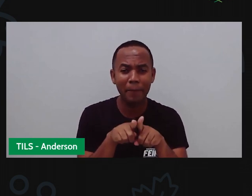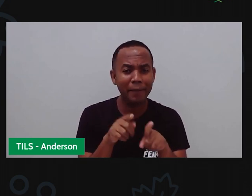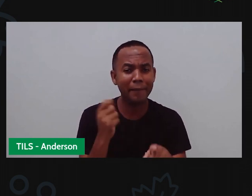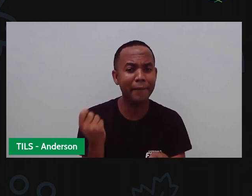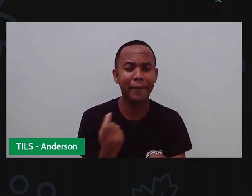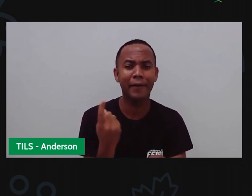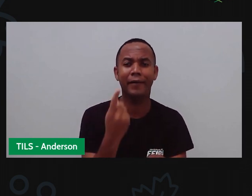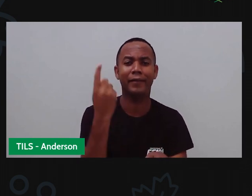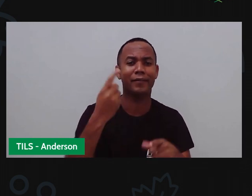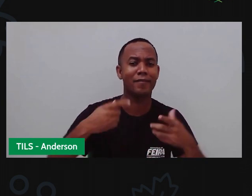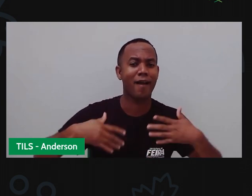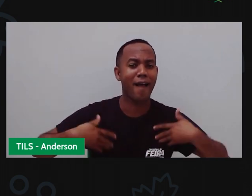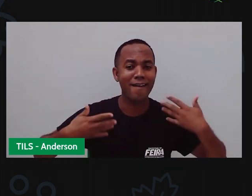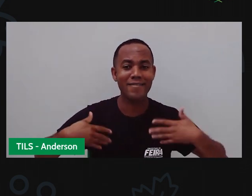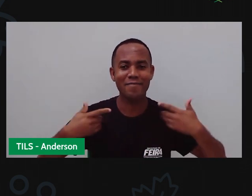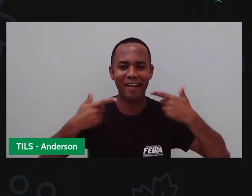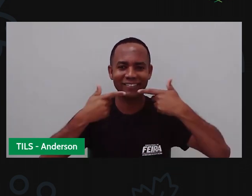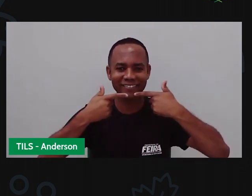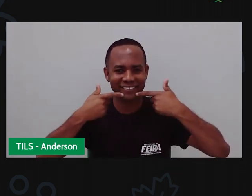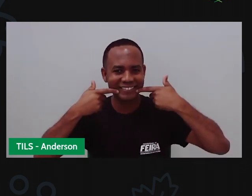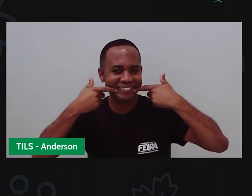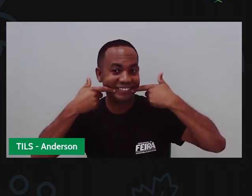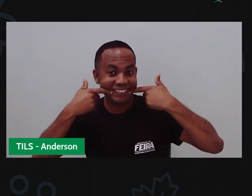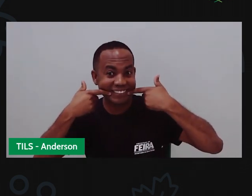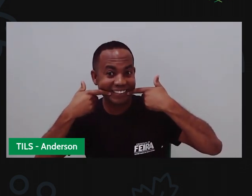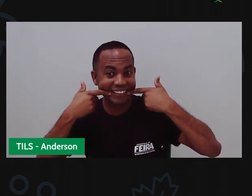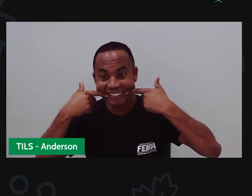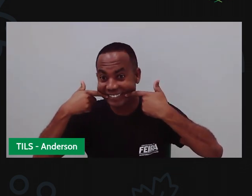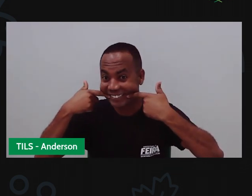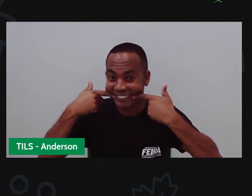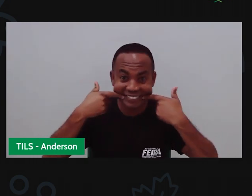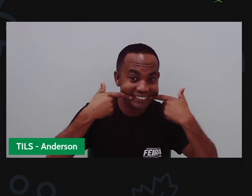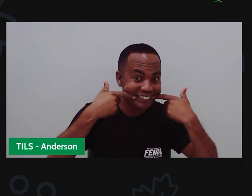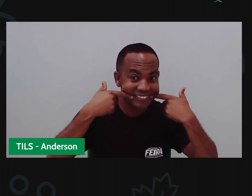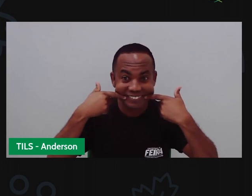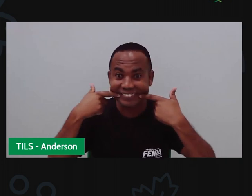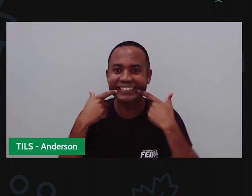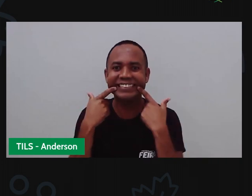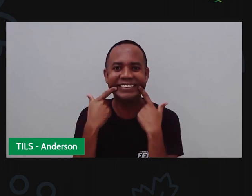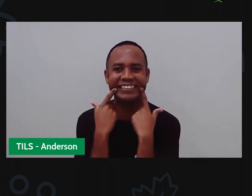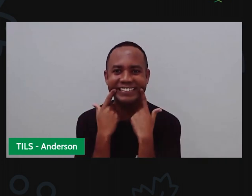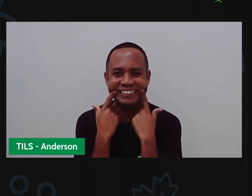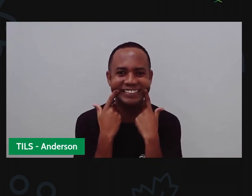essa aula? Porque Anderson, meu Deus, ele tá super animado, né? Nossa...